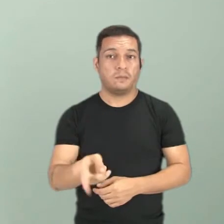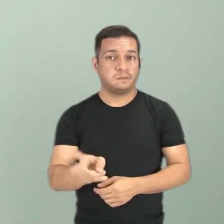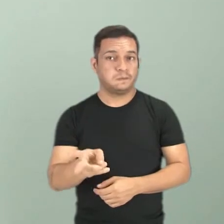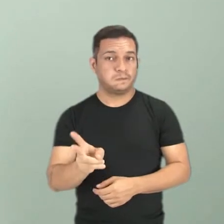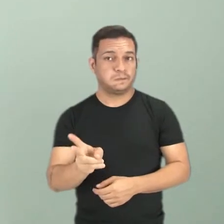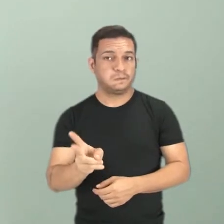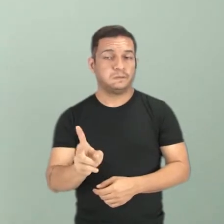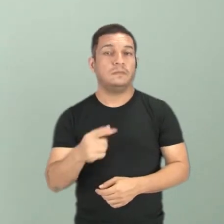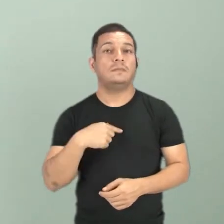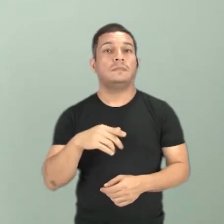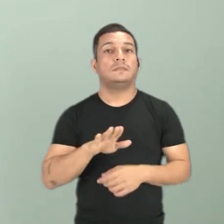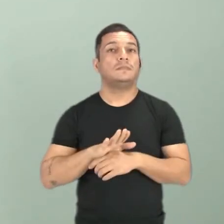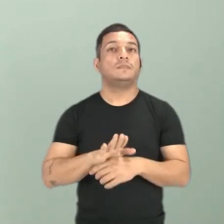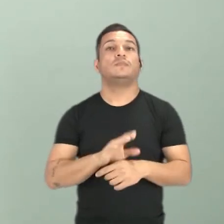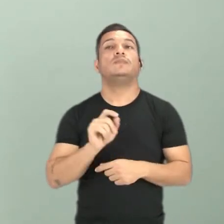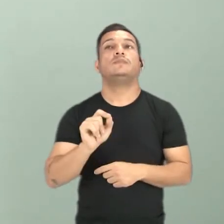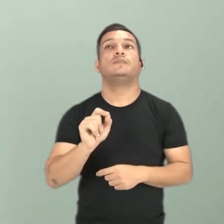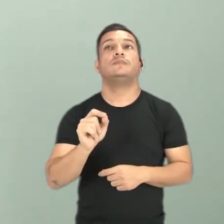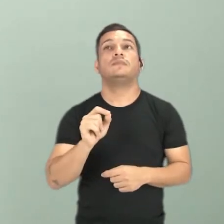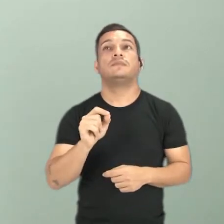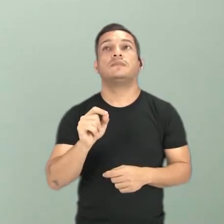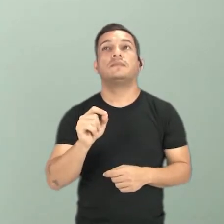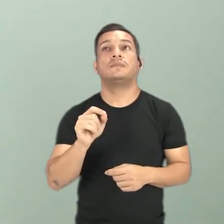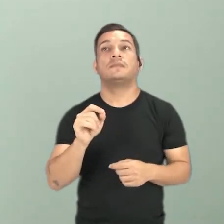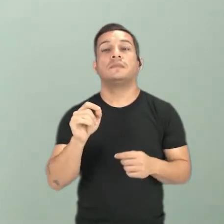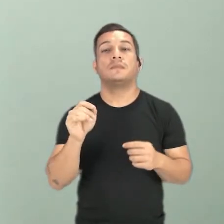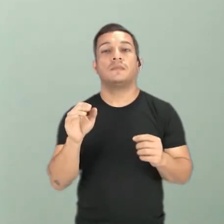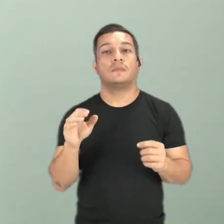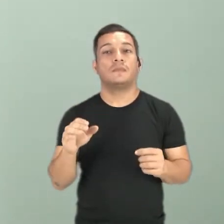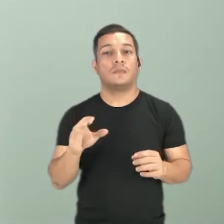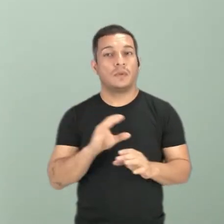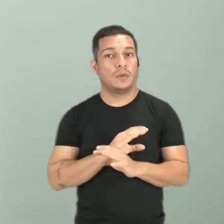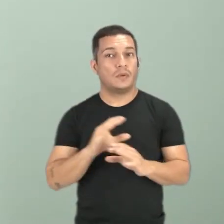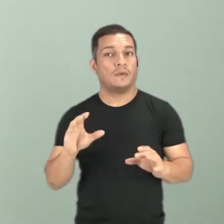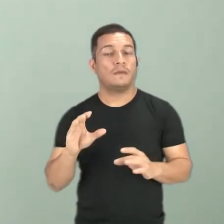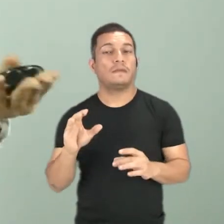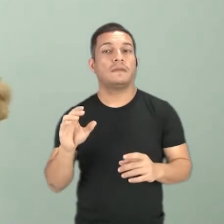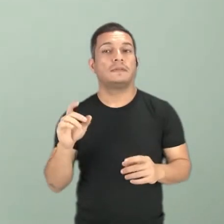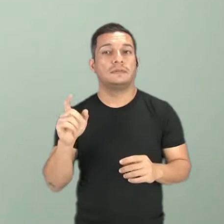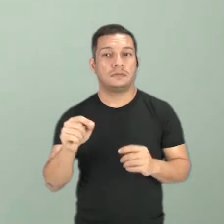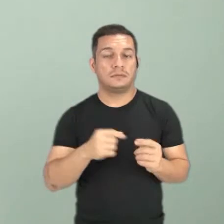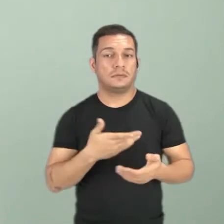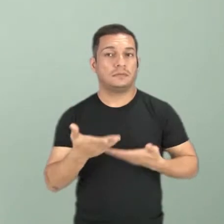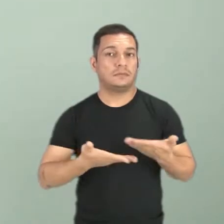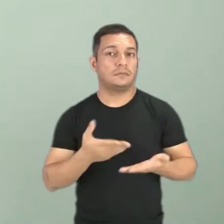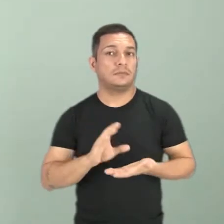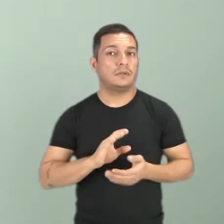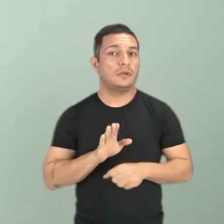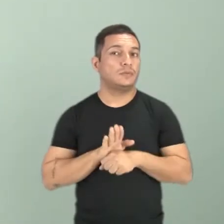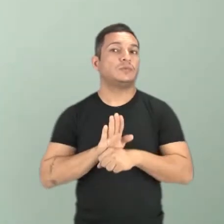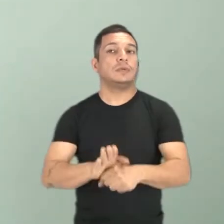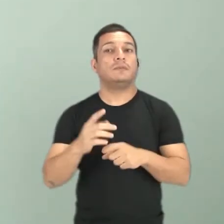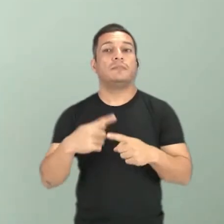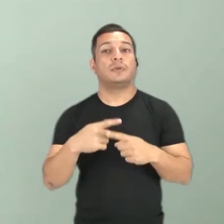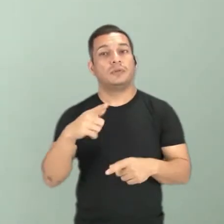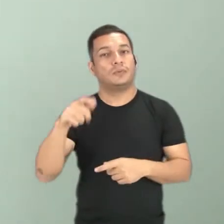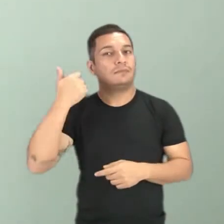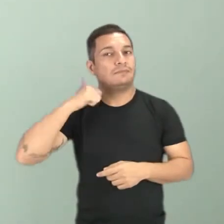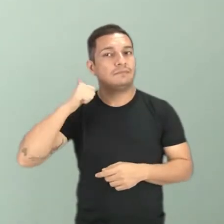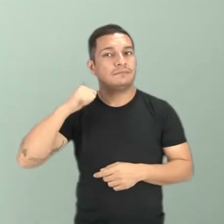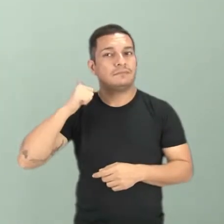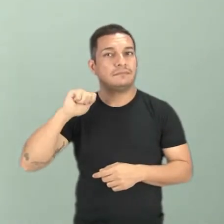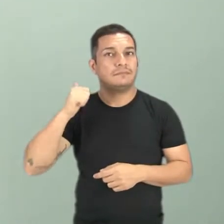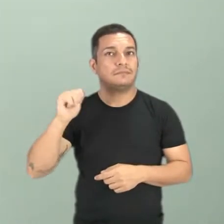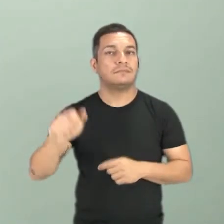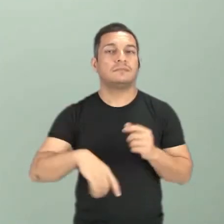te ajuda, te persuade, te convence a contribuir. E como é que te convence? Porque você analisou